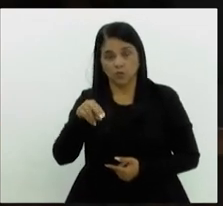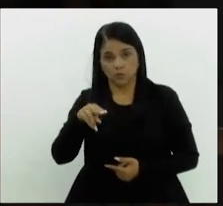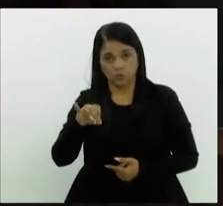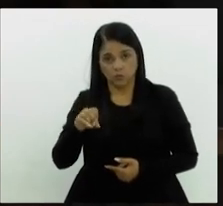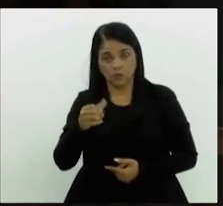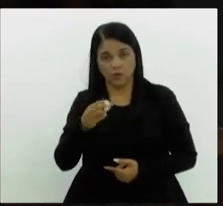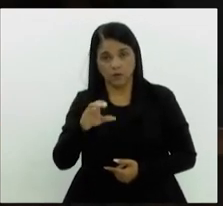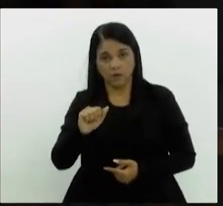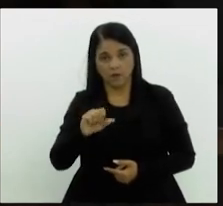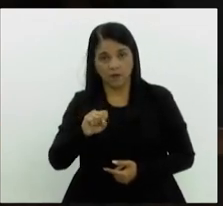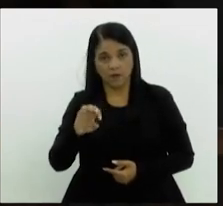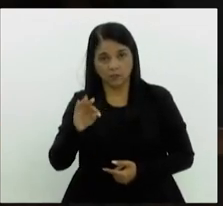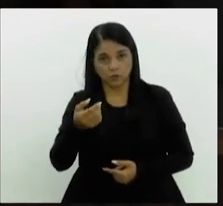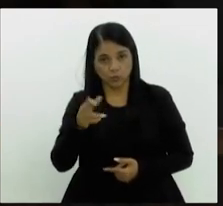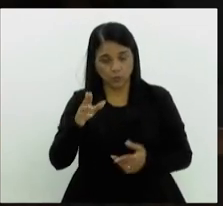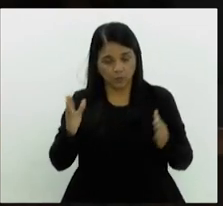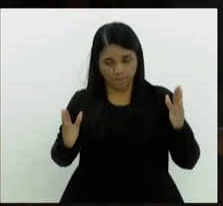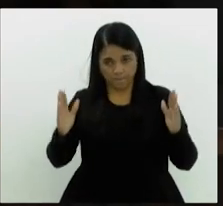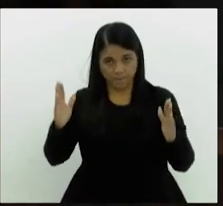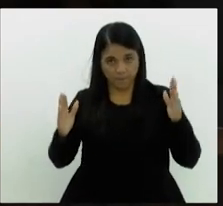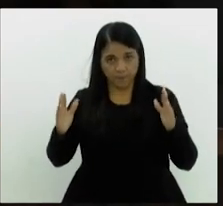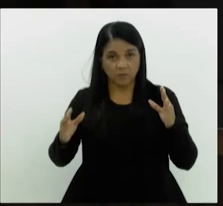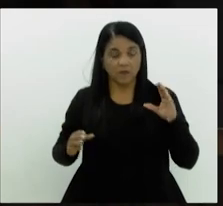Cachoeira de Macacu.